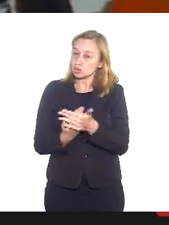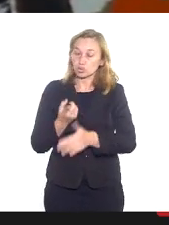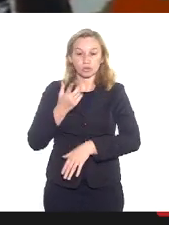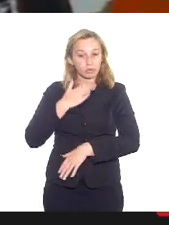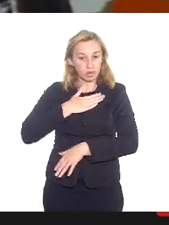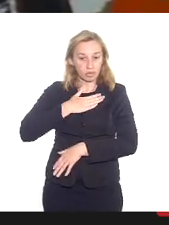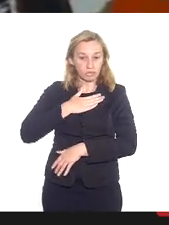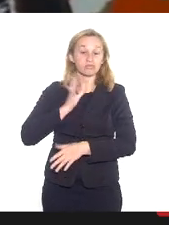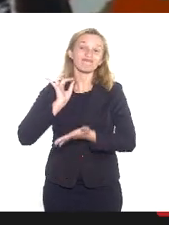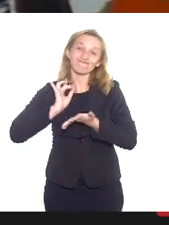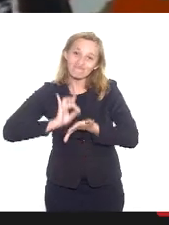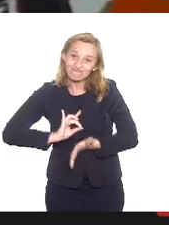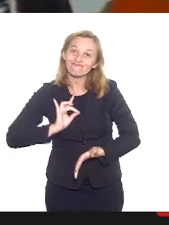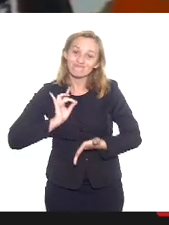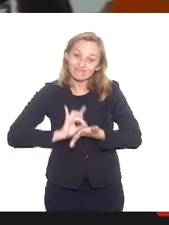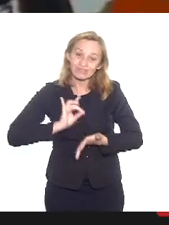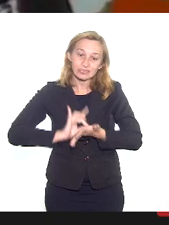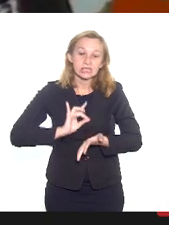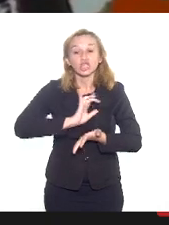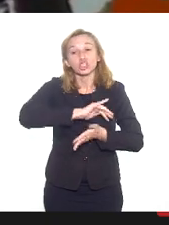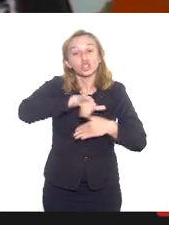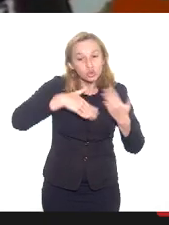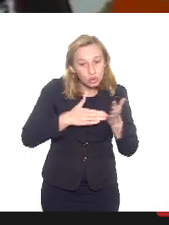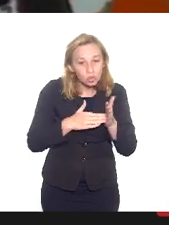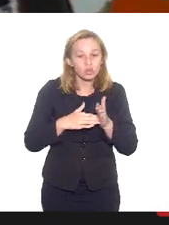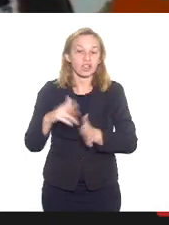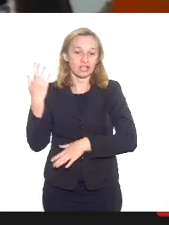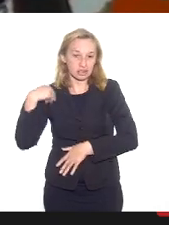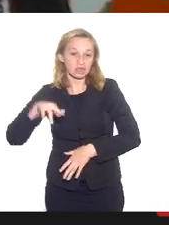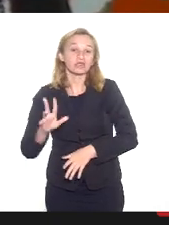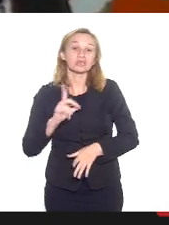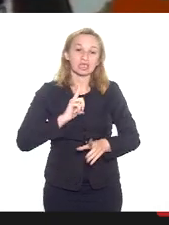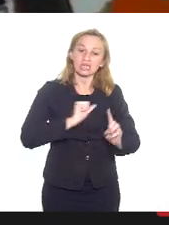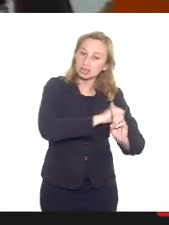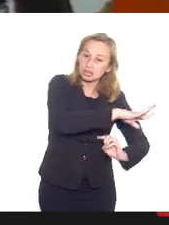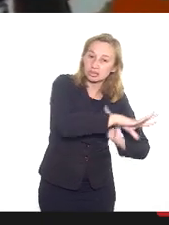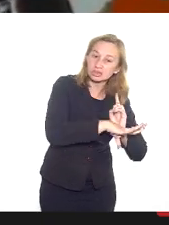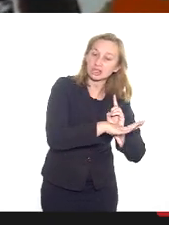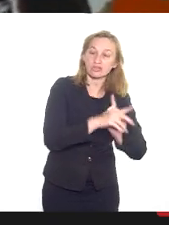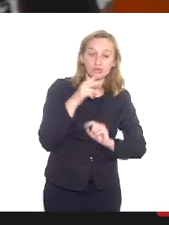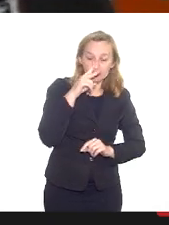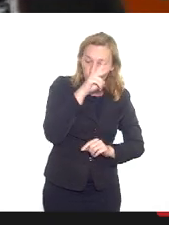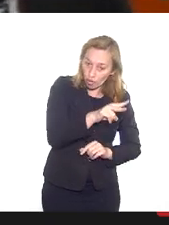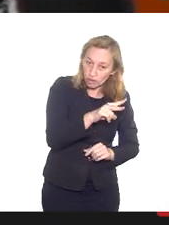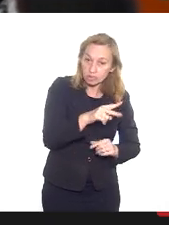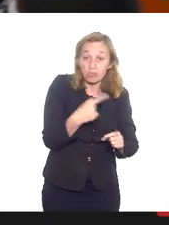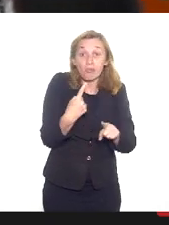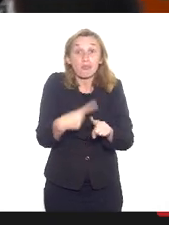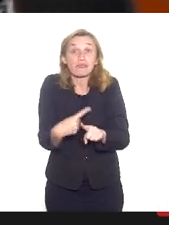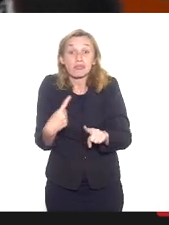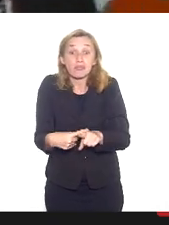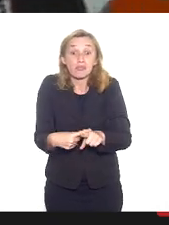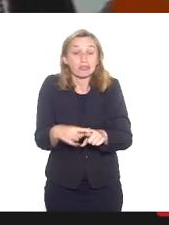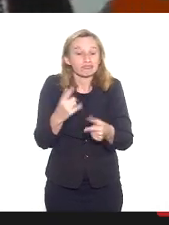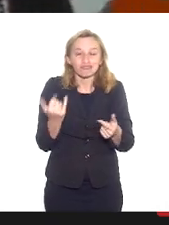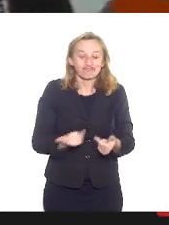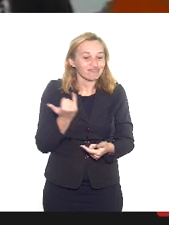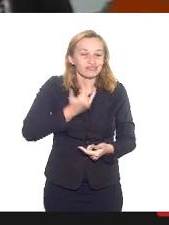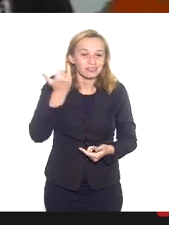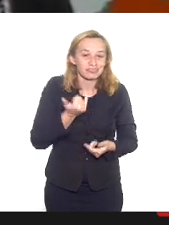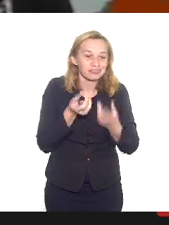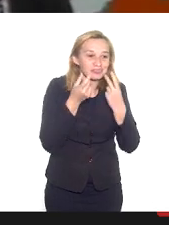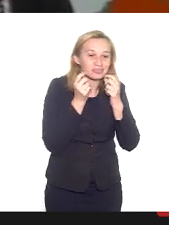na verdade tem em todas as religiões essa parte social muito intensa porque não importa o que se